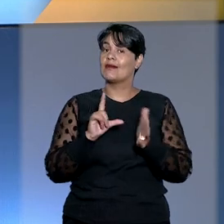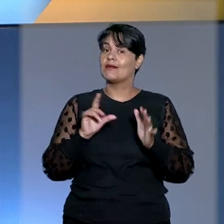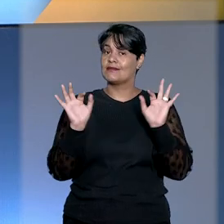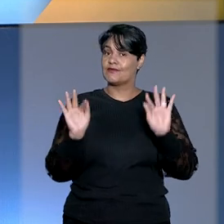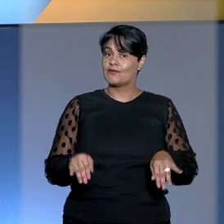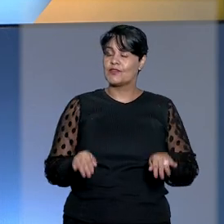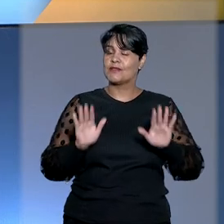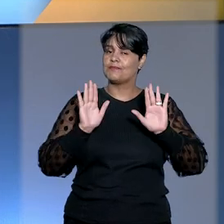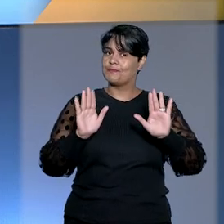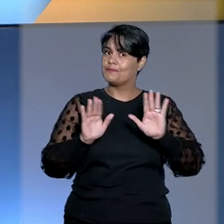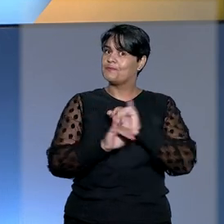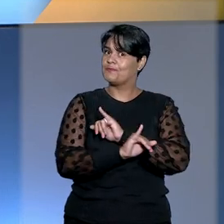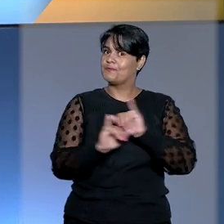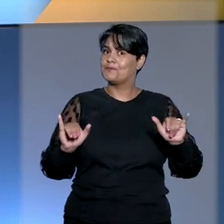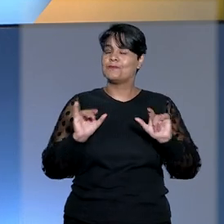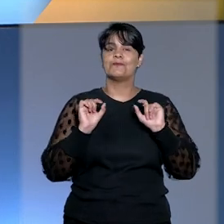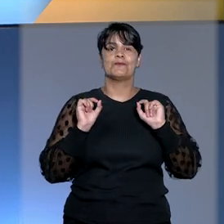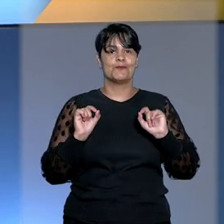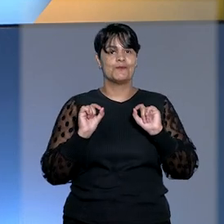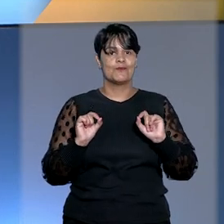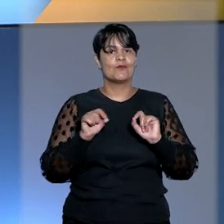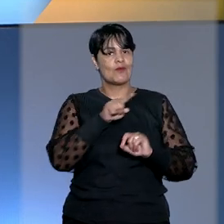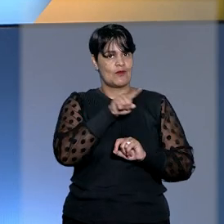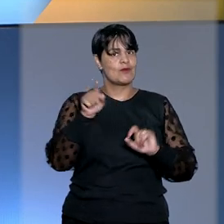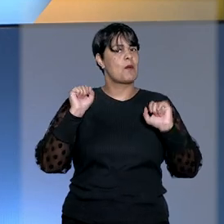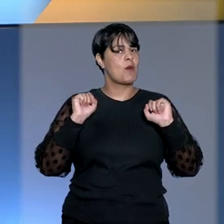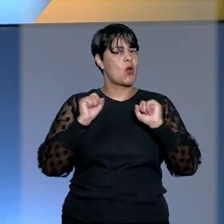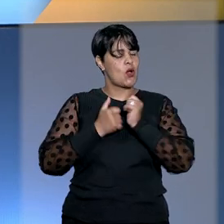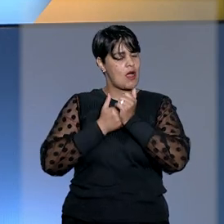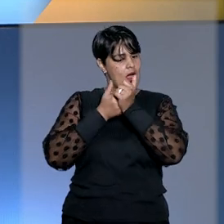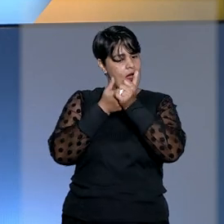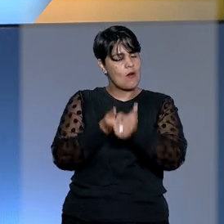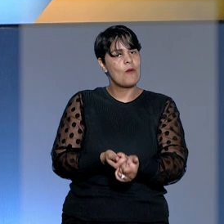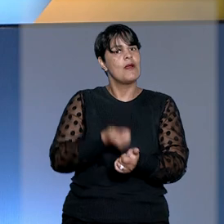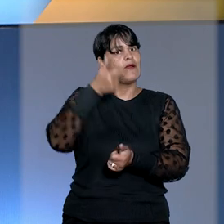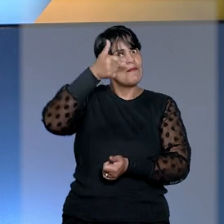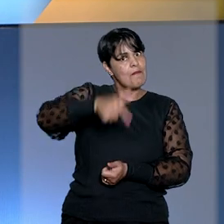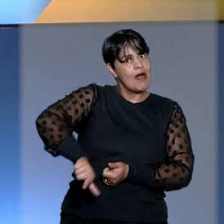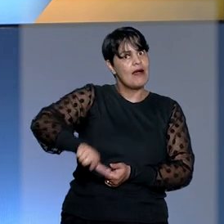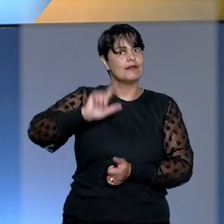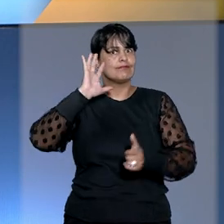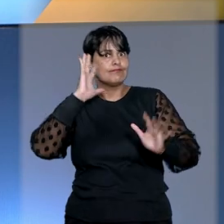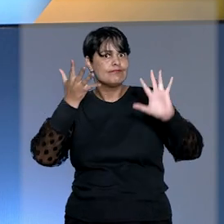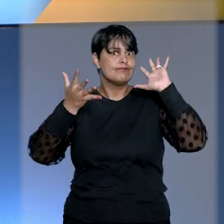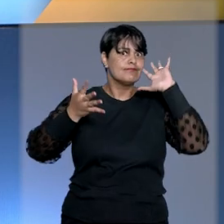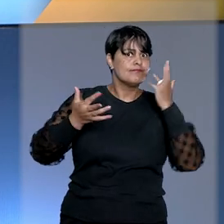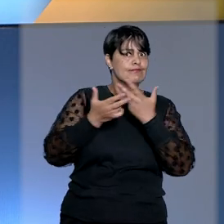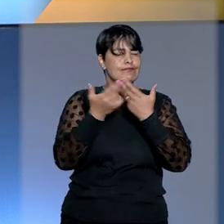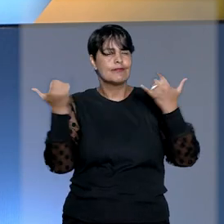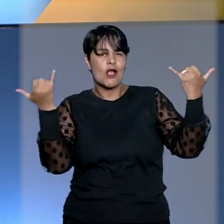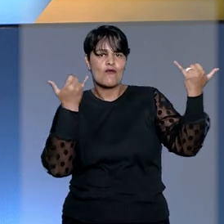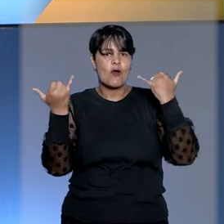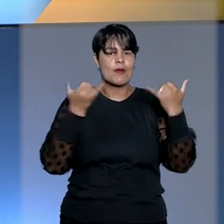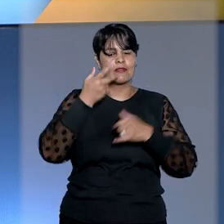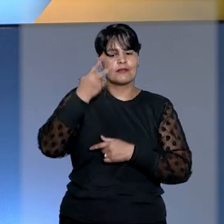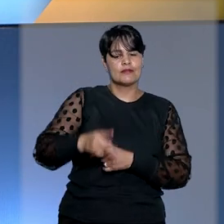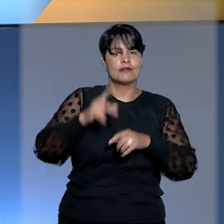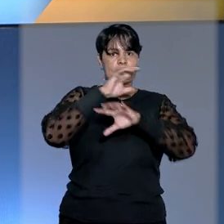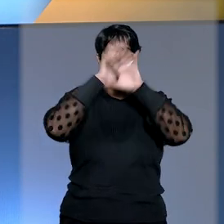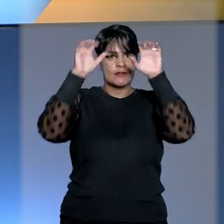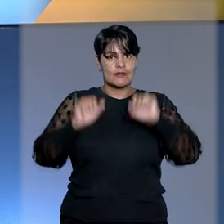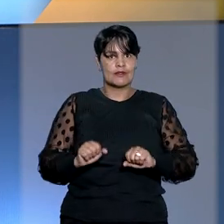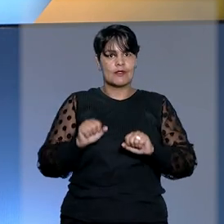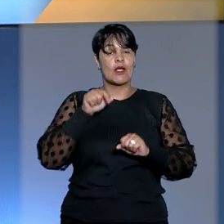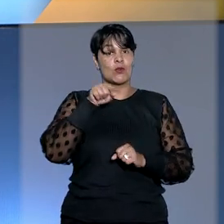esta edição do STJ Notícias, não esqueça que você pode acompanhar outras decisões e informações do tribunal